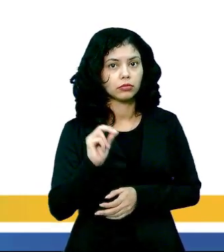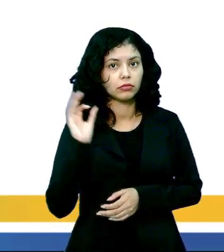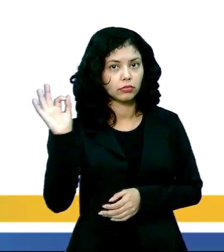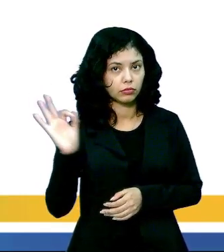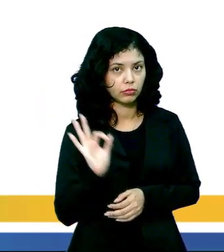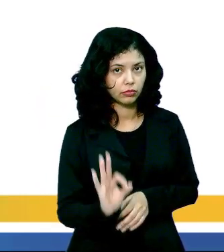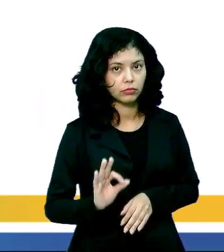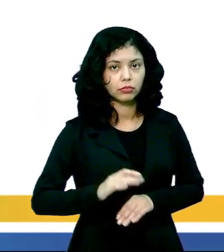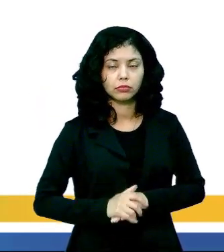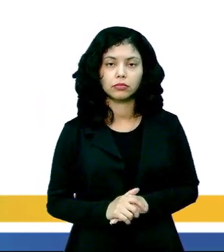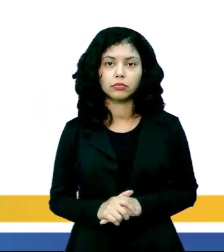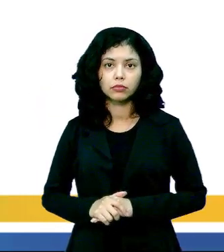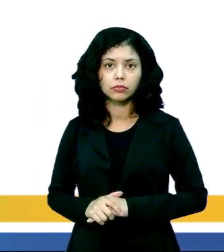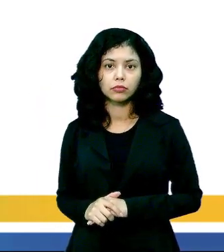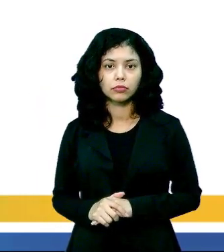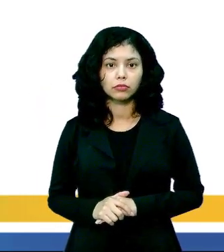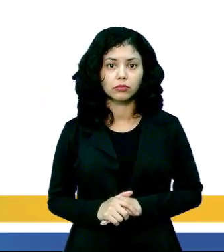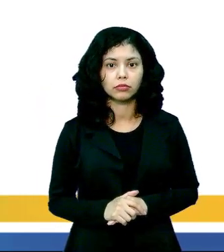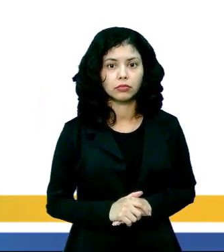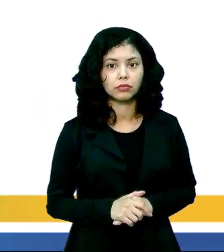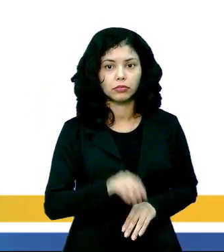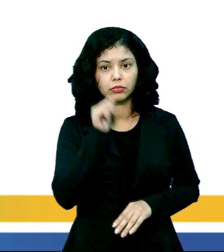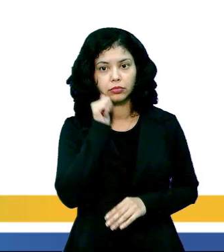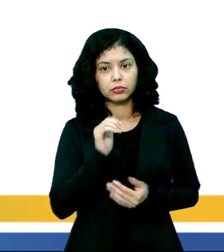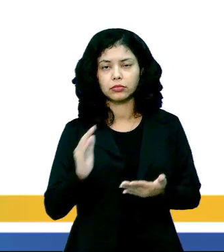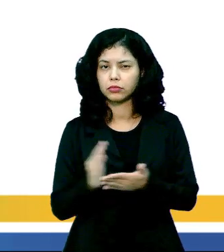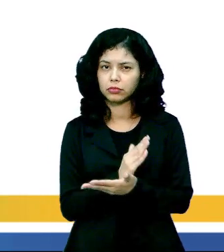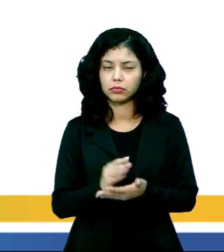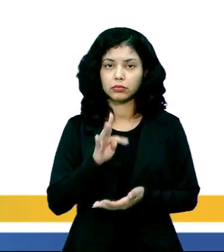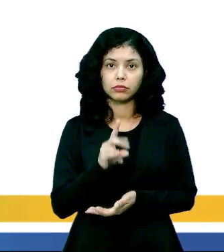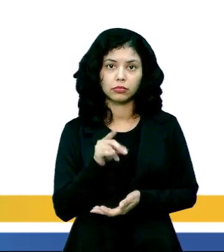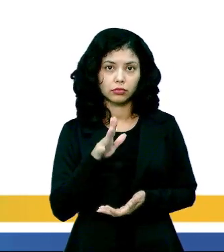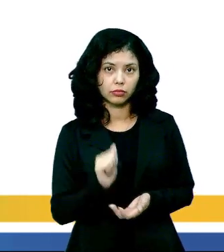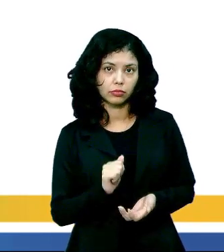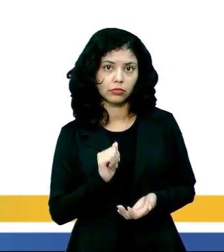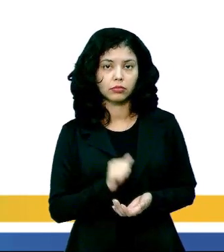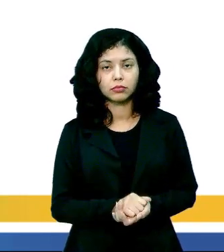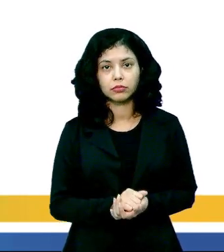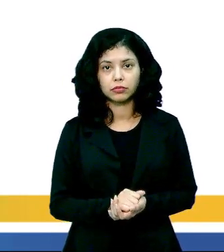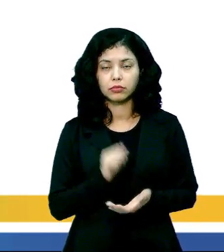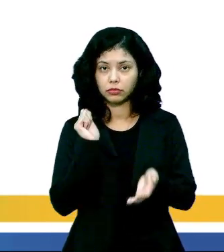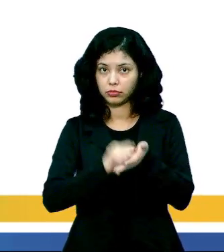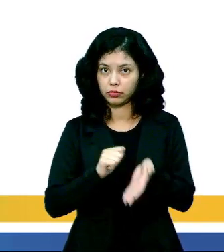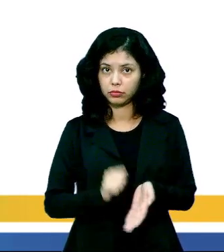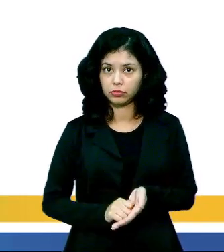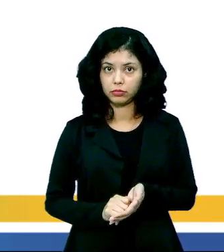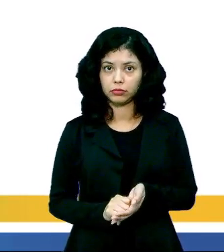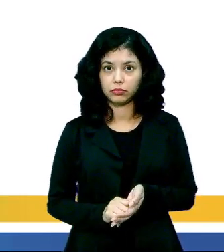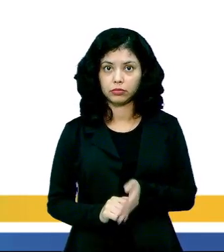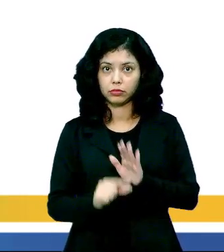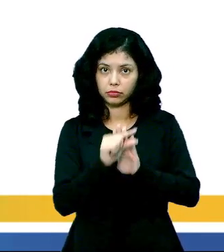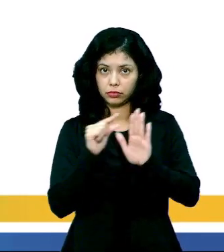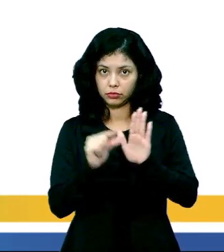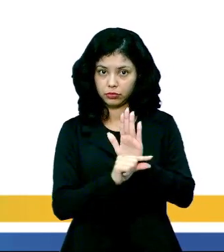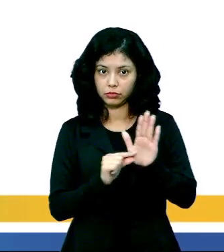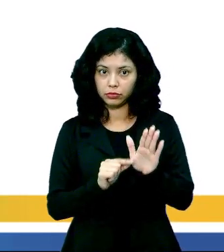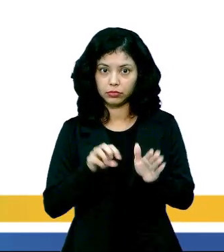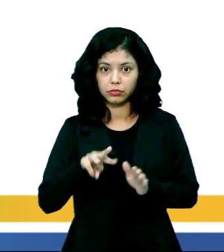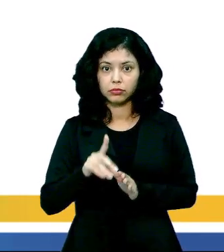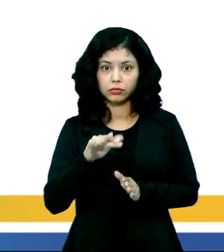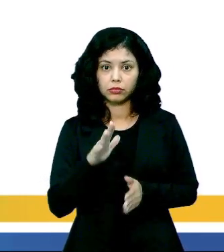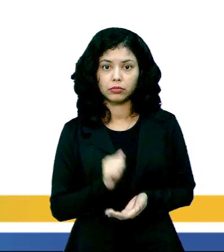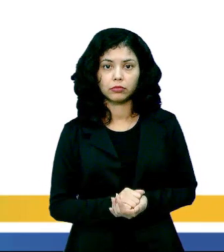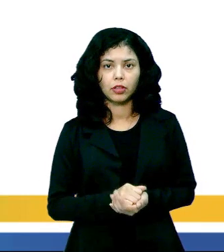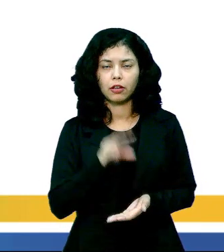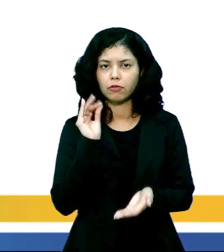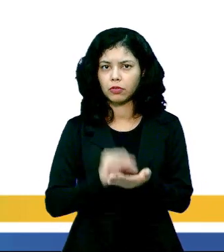composta 50% por mulheres, alguns internautas escreveram comentários machistas